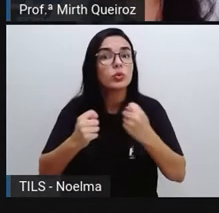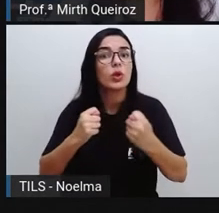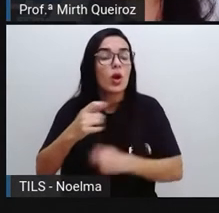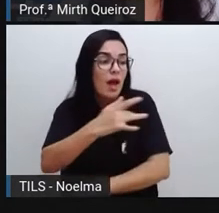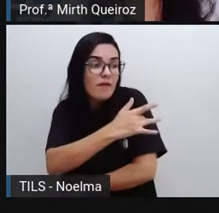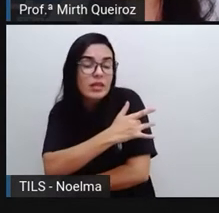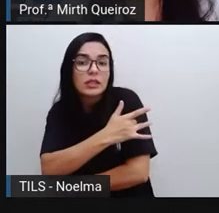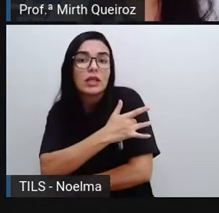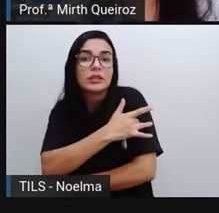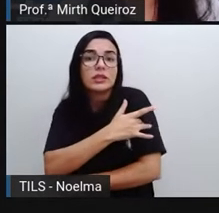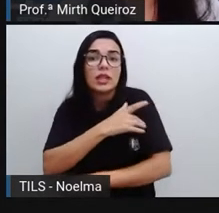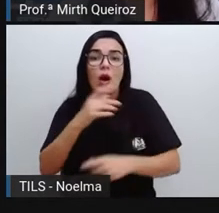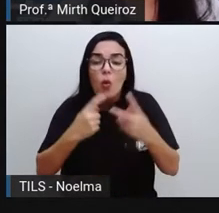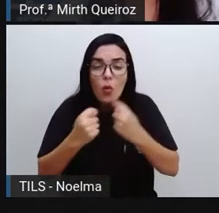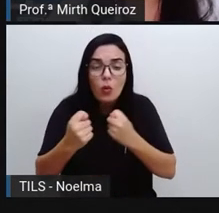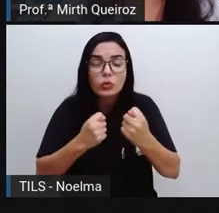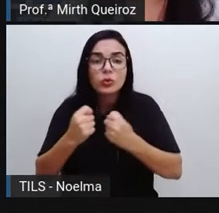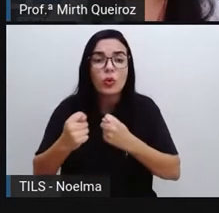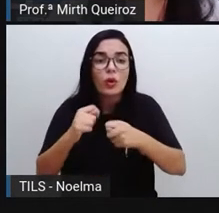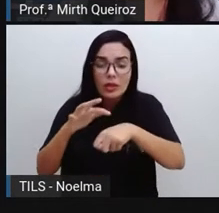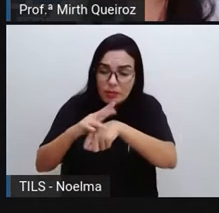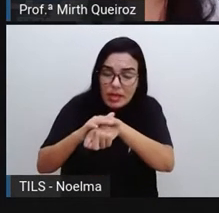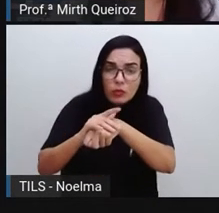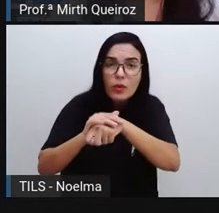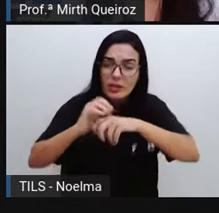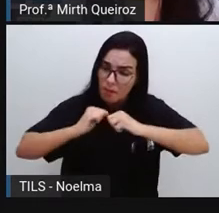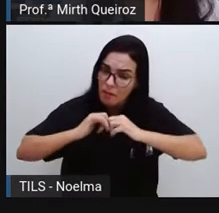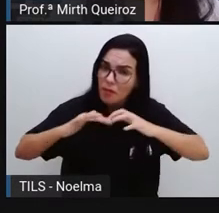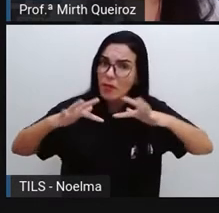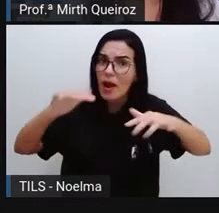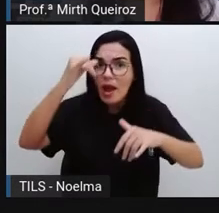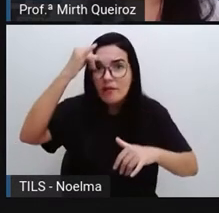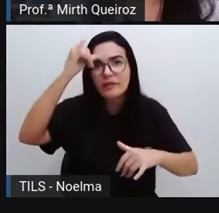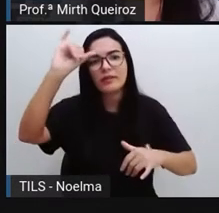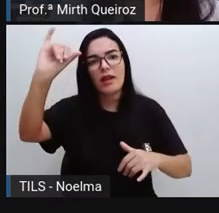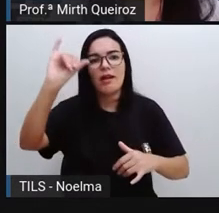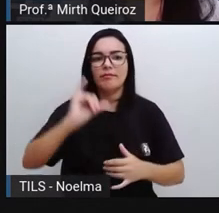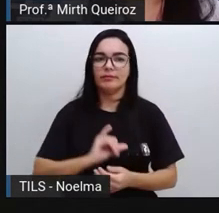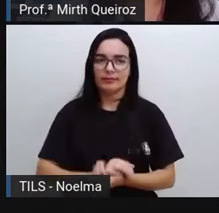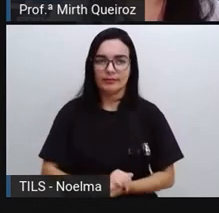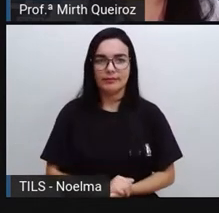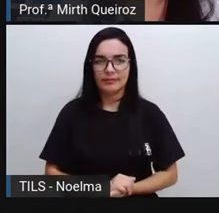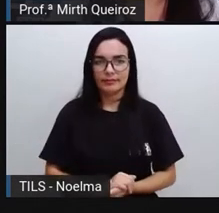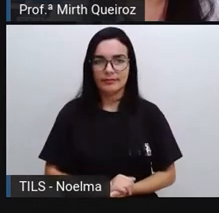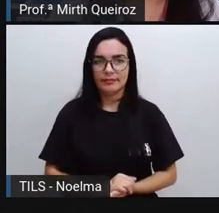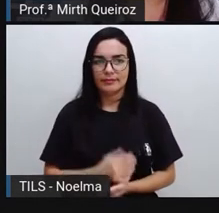proliferação, no caso dessa doença aí, né?